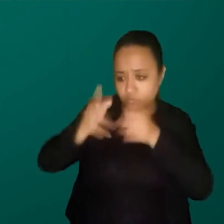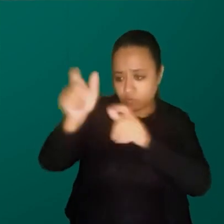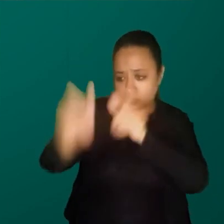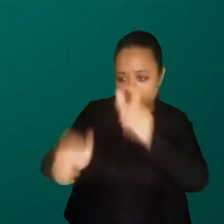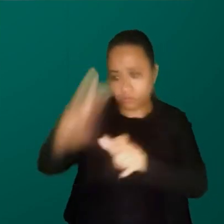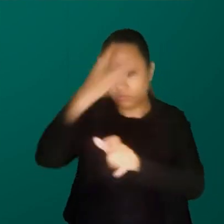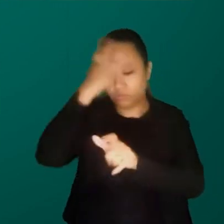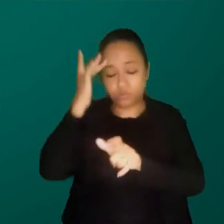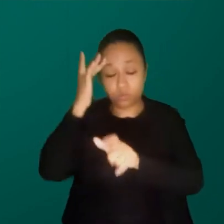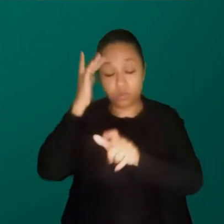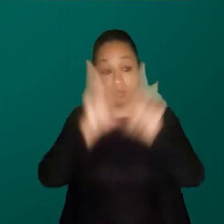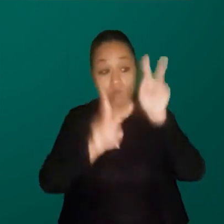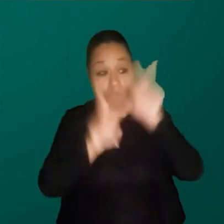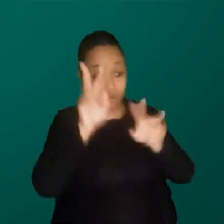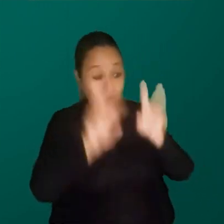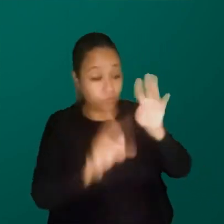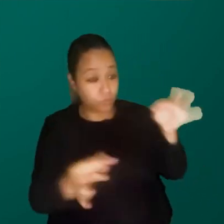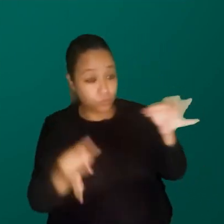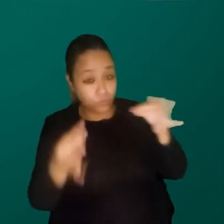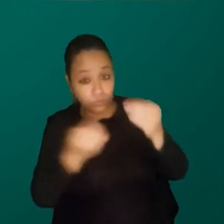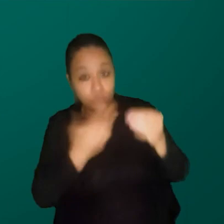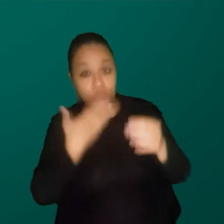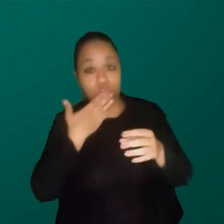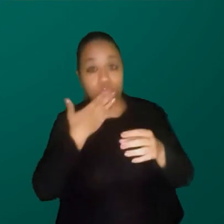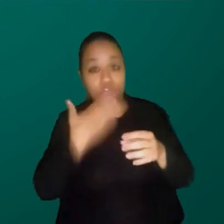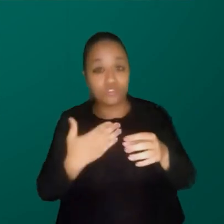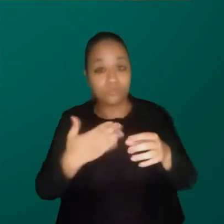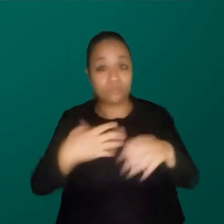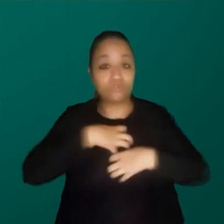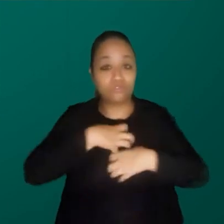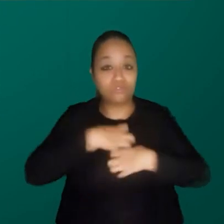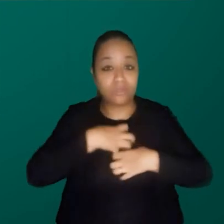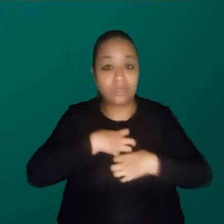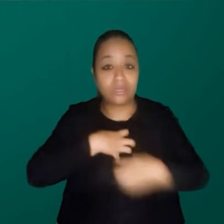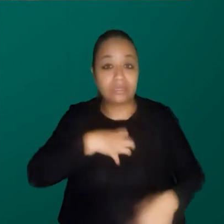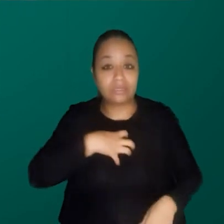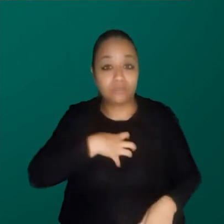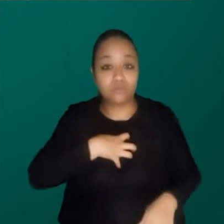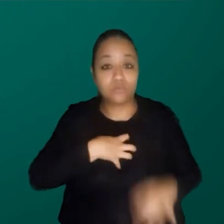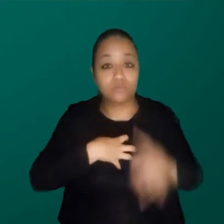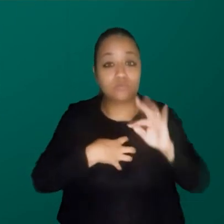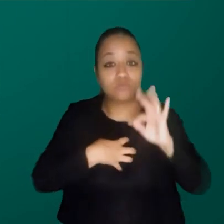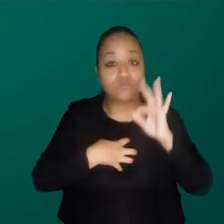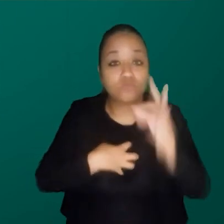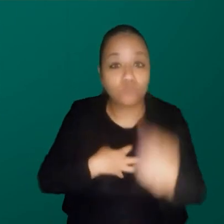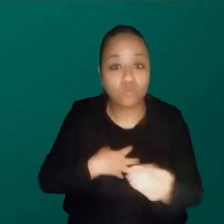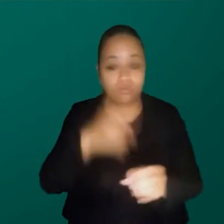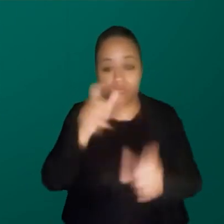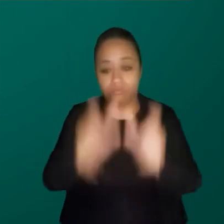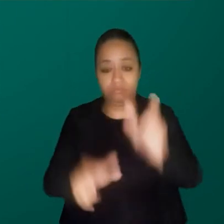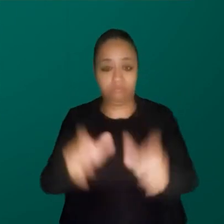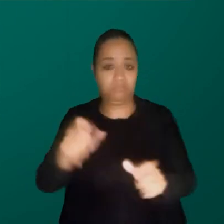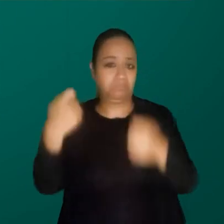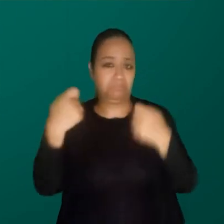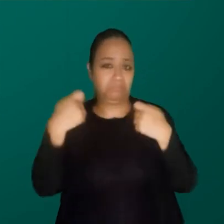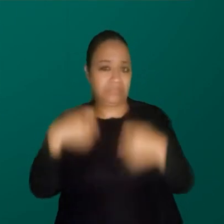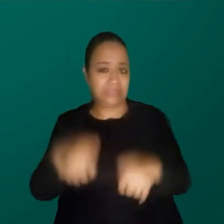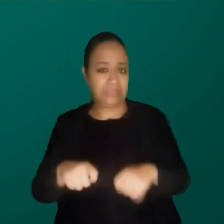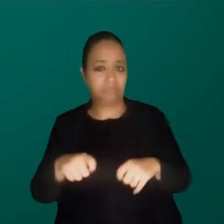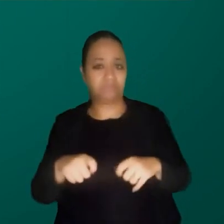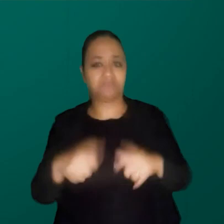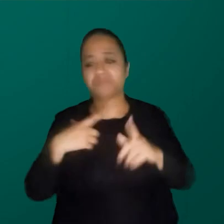se eu penso em pessoas, eu olho todos os tipos de jeitos de pessoas. E eu não preciso estar na